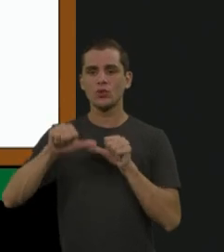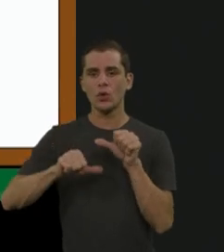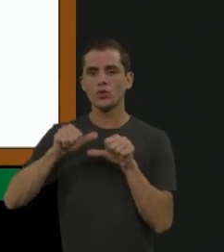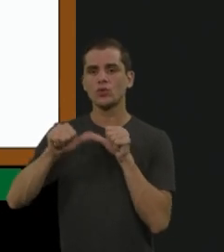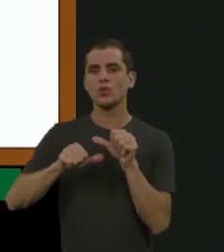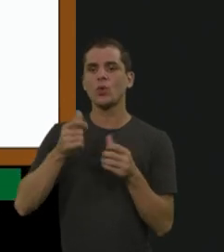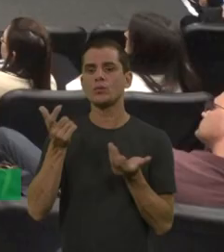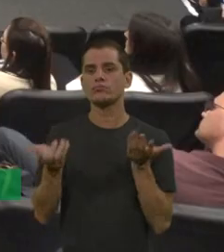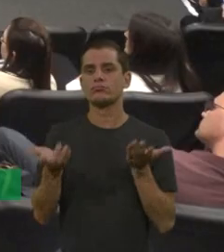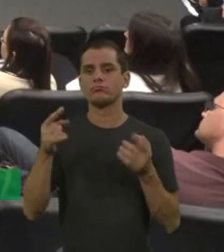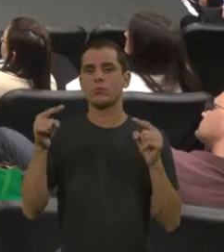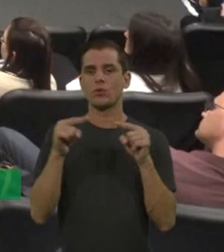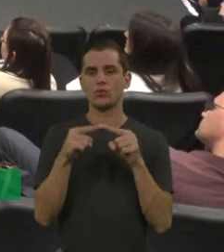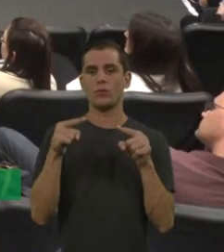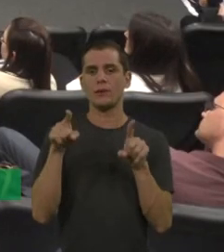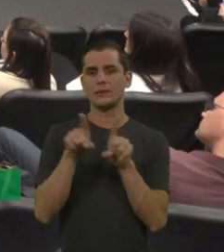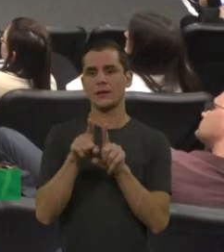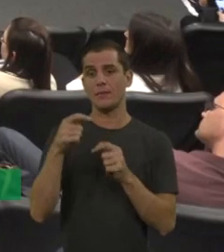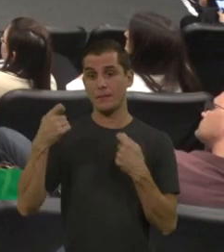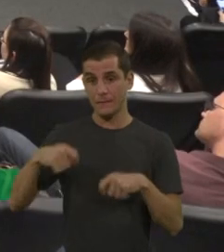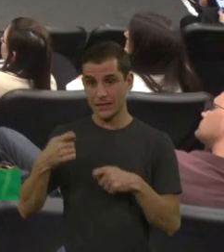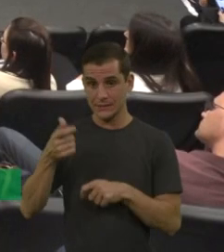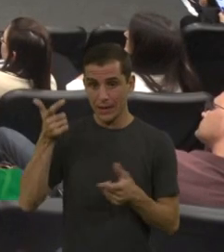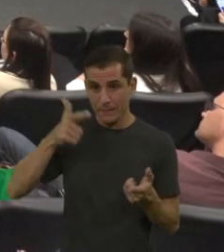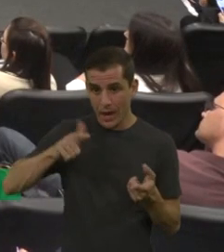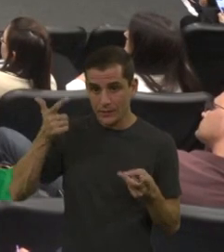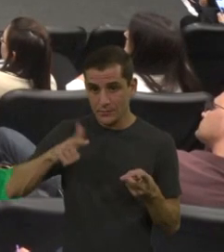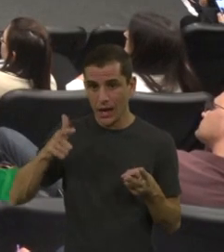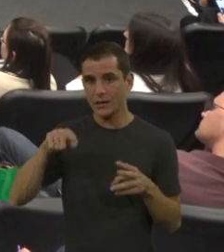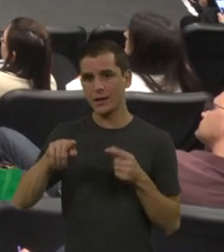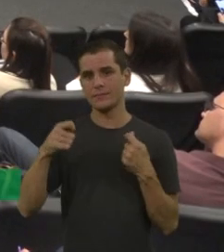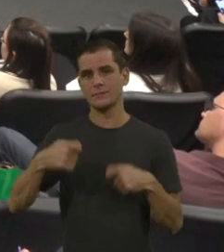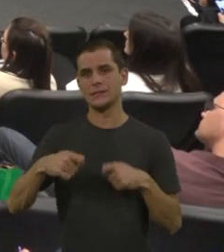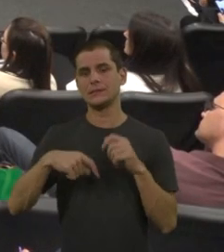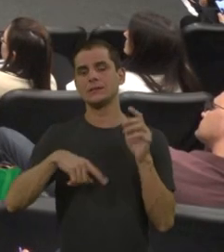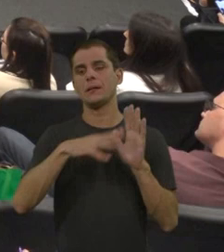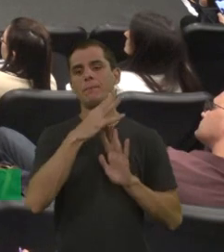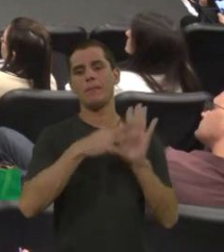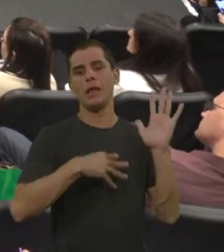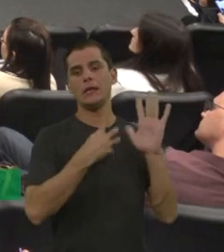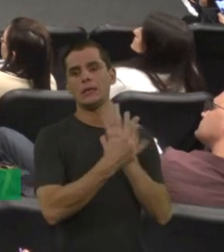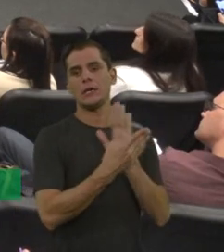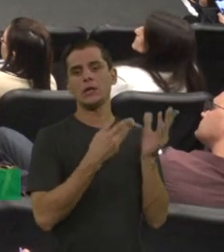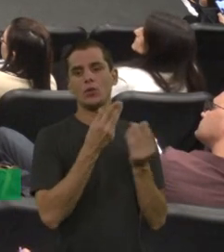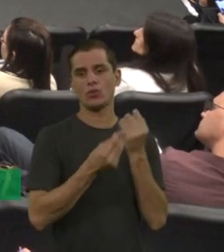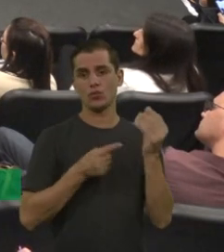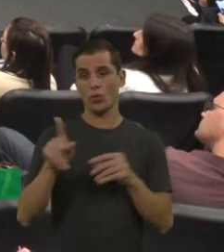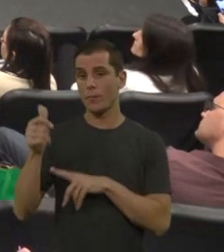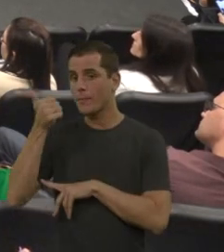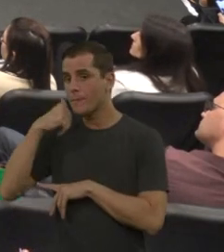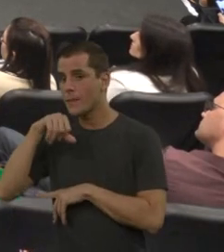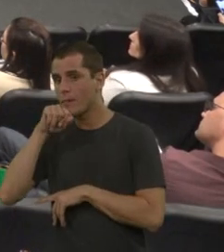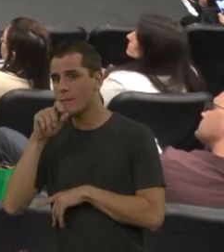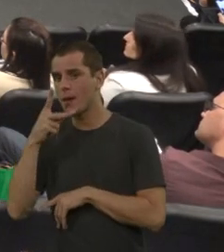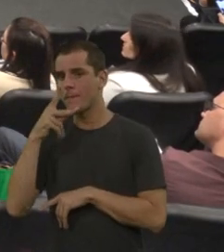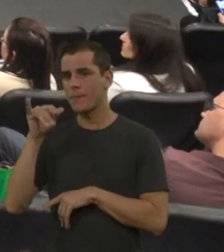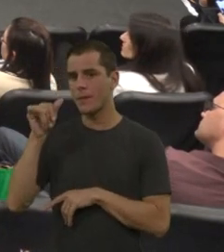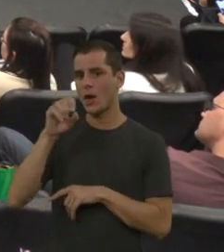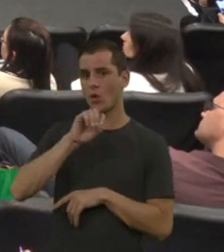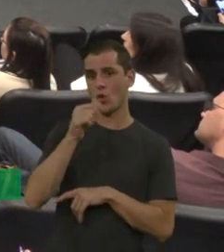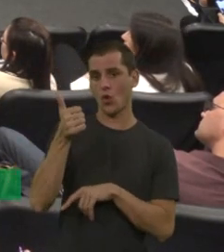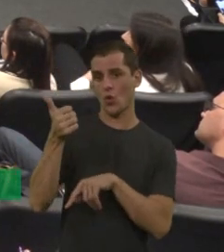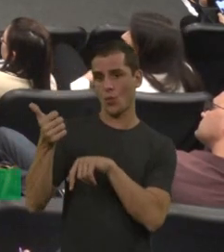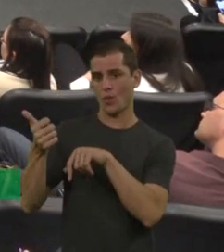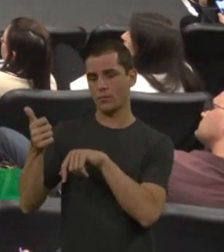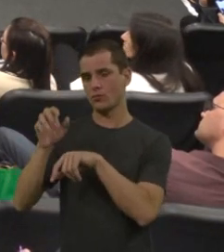precisam de mais doses extras por conta da planilha de infusão que eles recebem e a mãe vai colocando, ou o profissional de saúde que aplica,